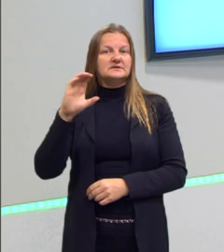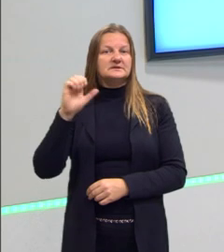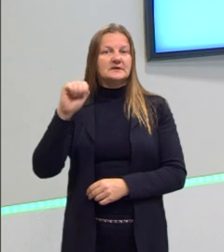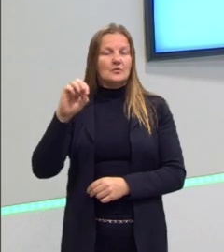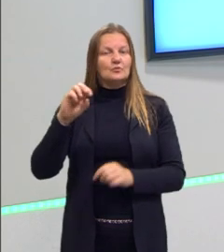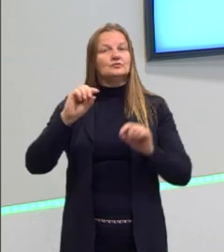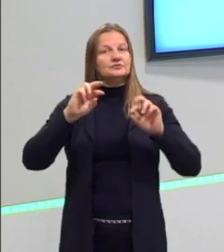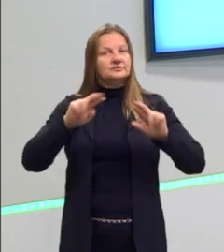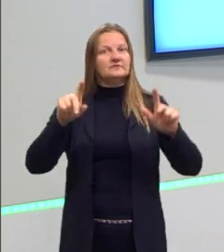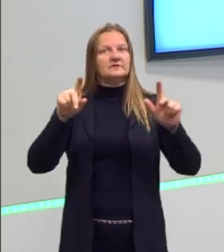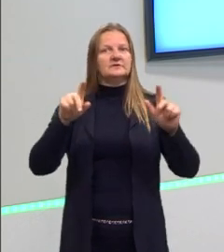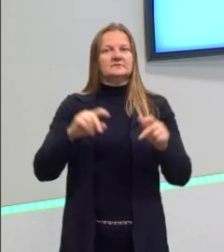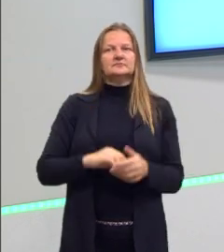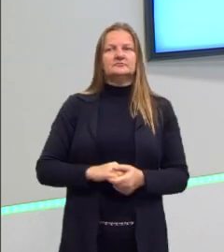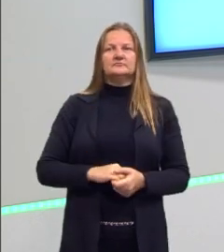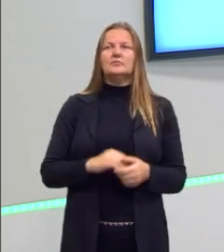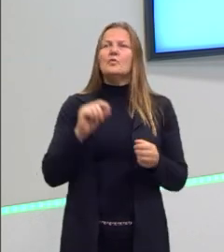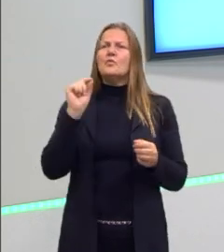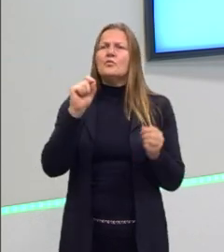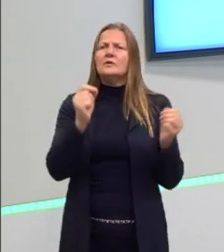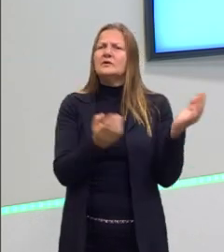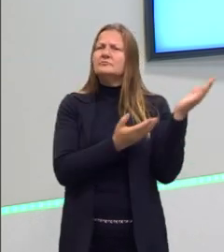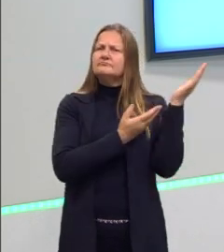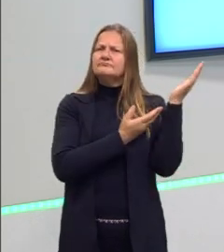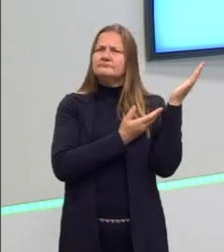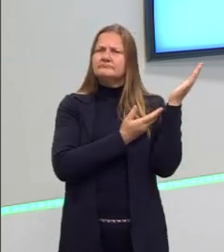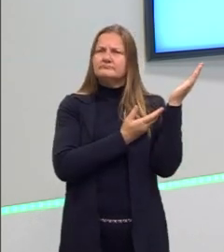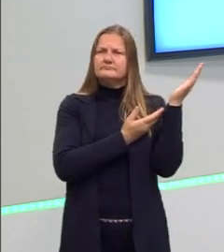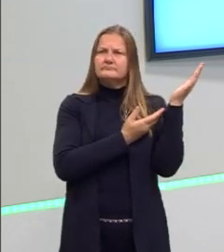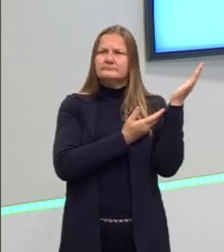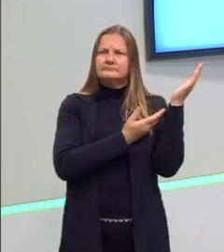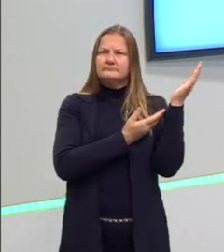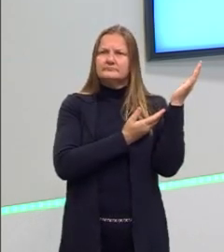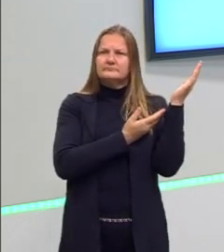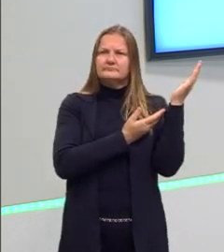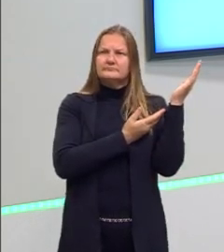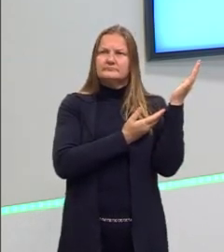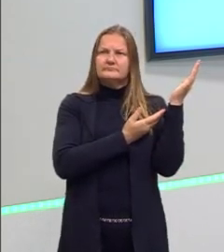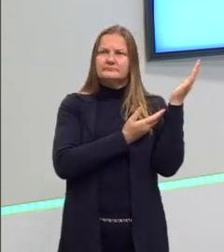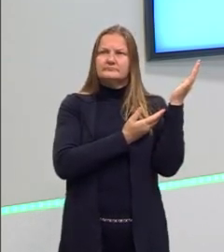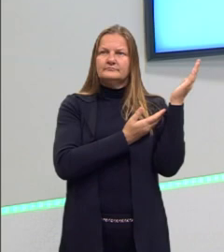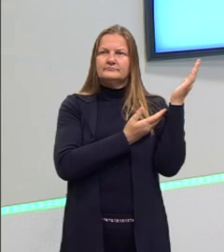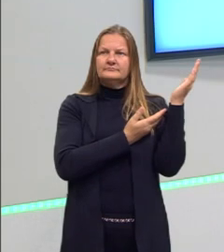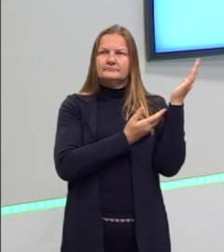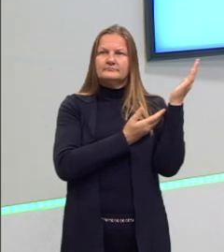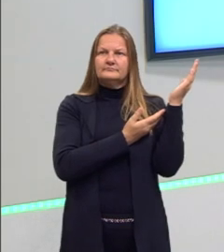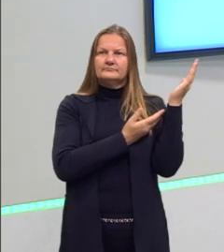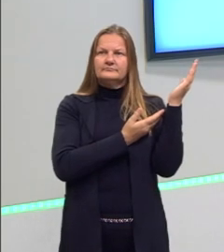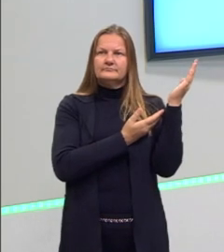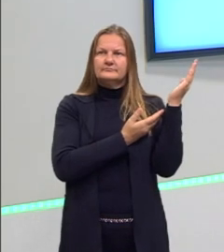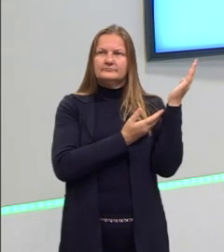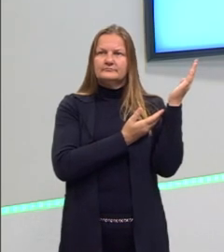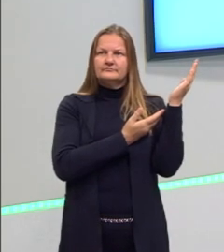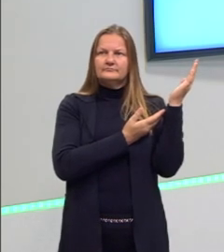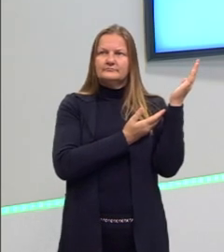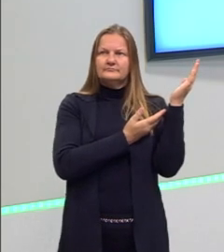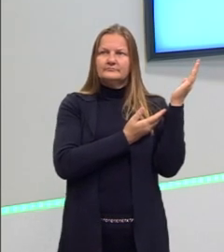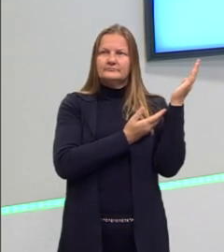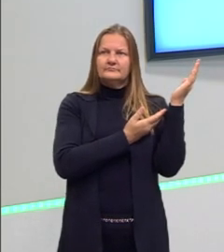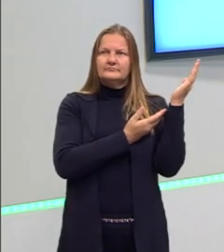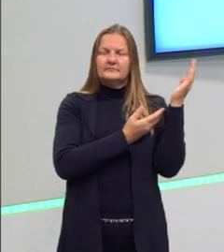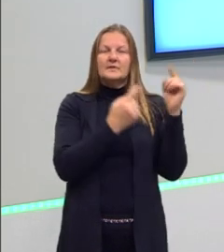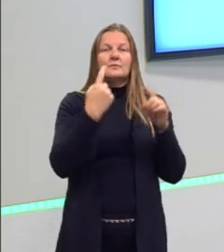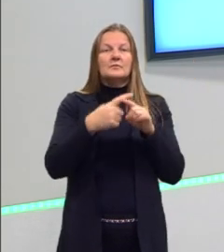Tá, então, o que é evolução, gente? Lembrando, né? Que nós estamos falando de